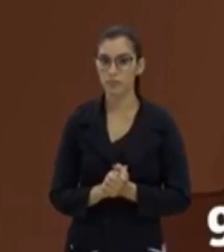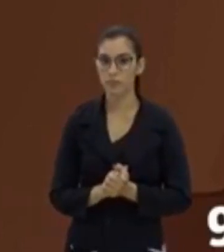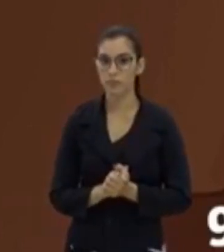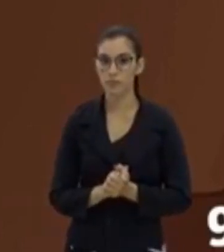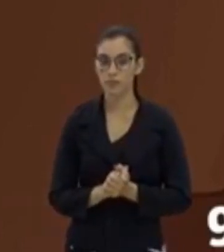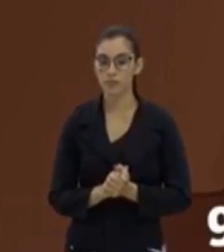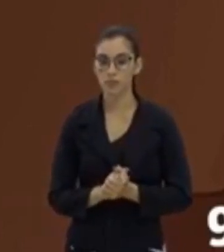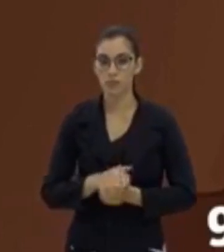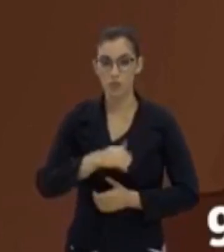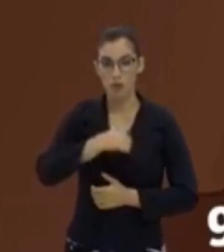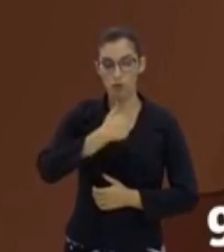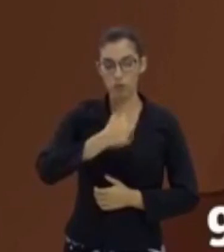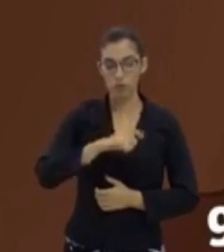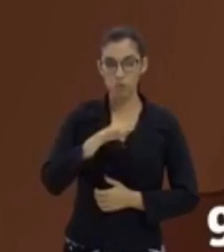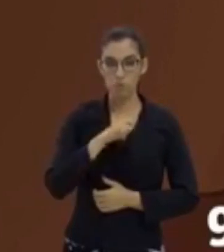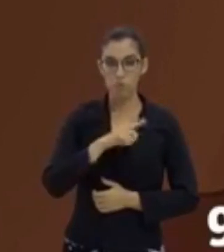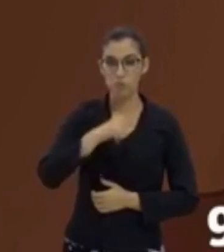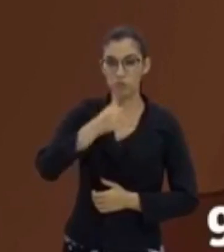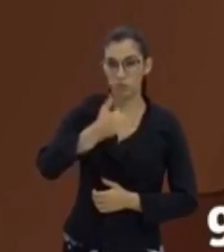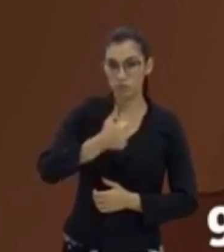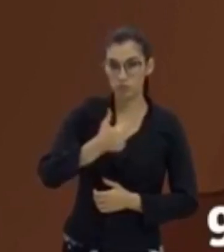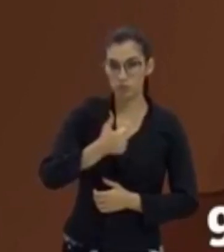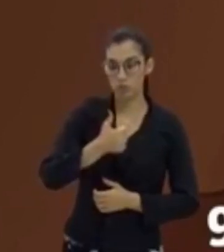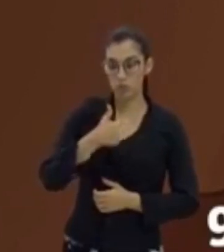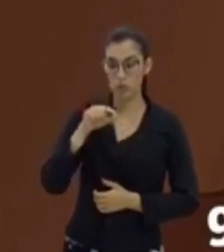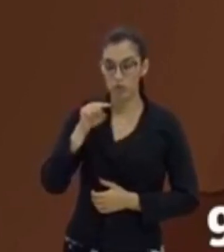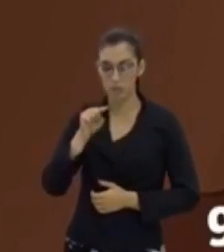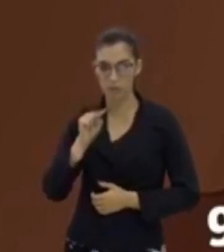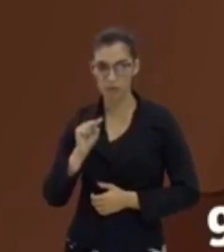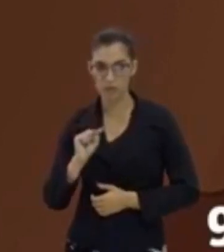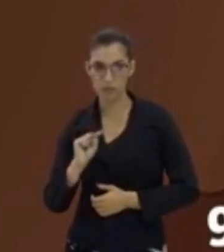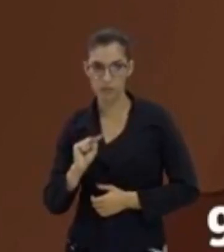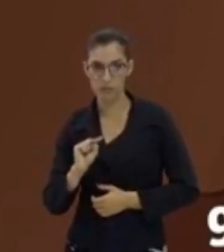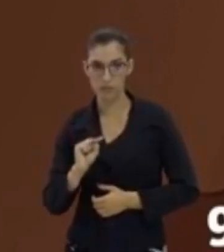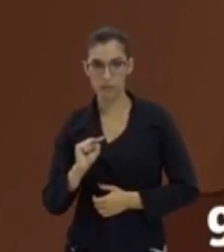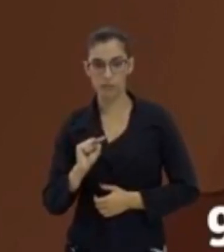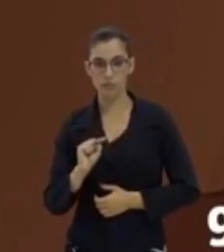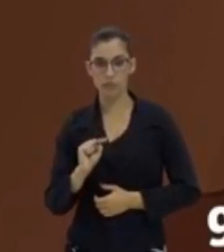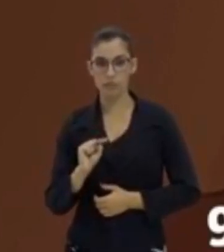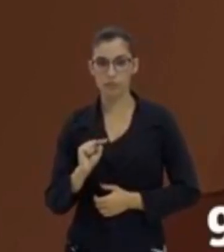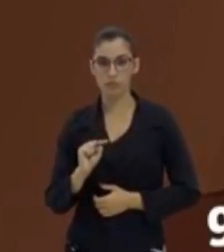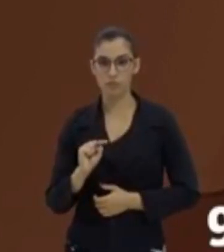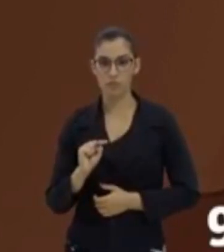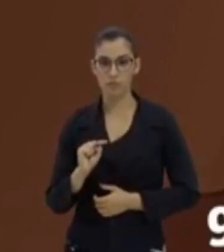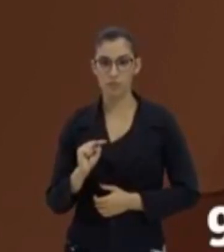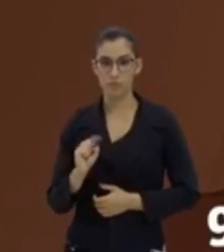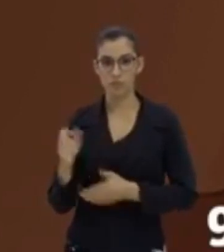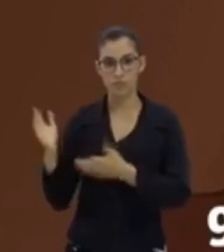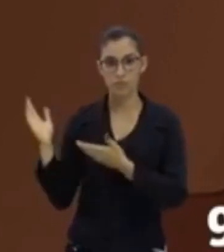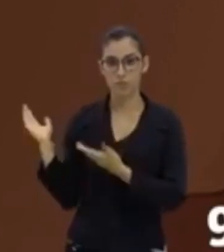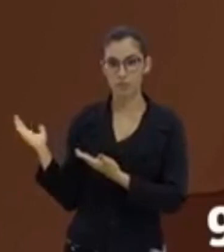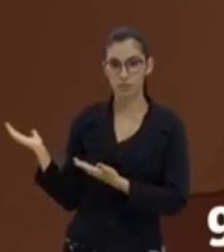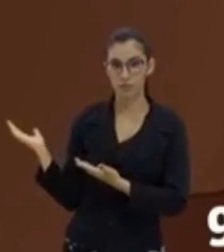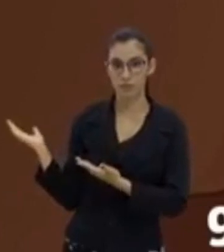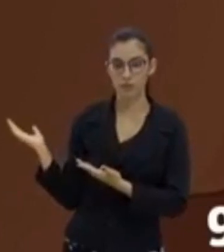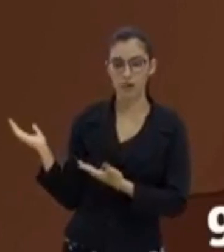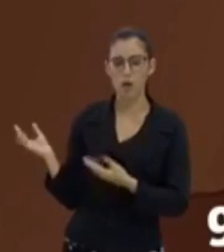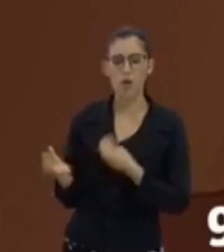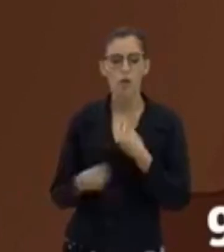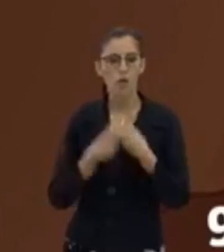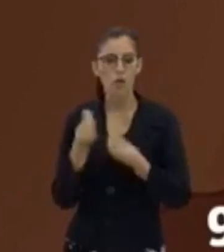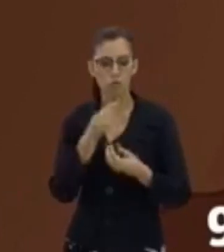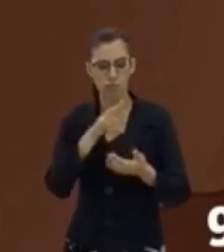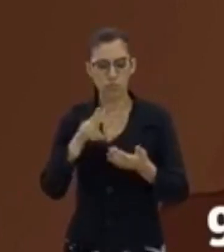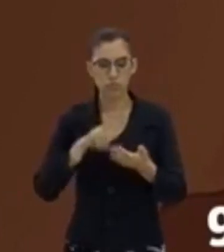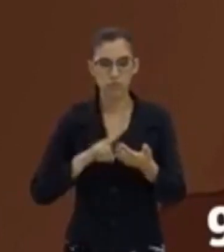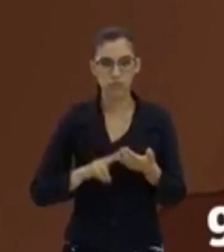Eu tenho o um, tenho os dois pontos, e bem aqui eu tenho um valor. Como é que eu leio isso